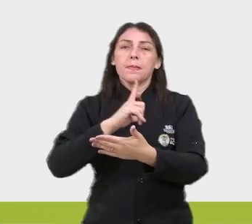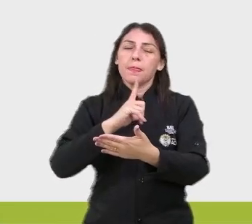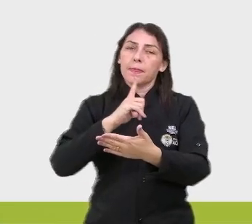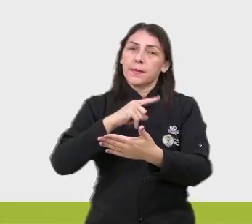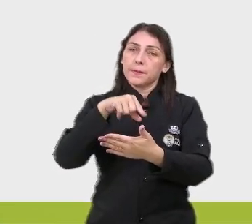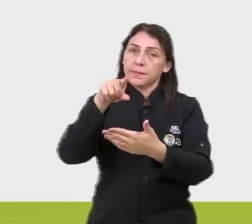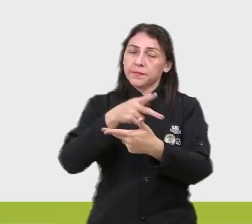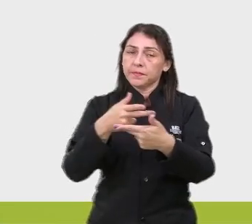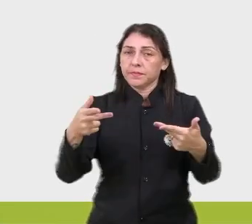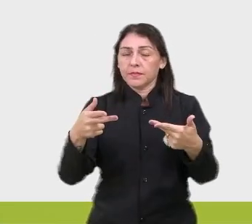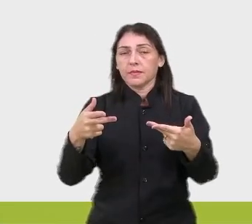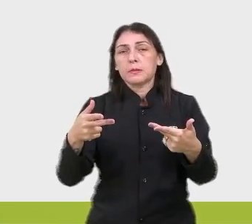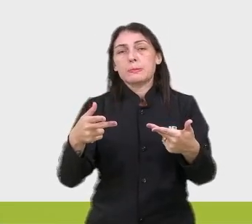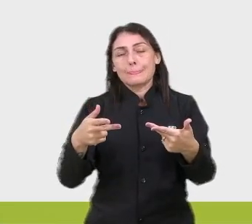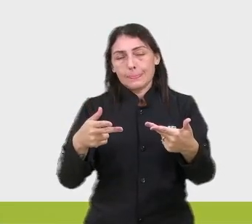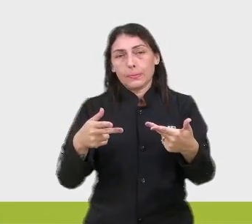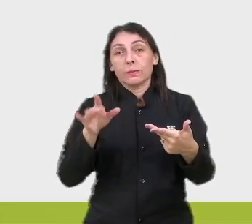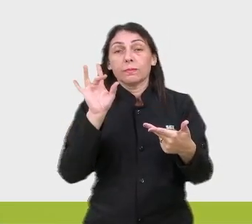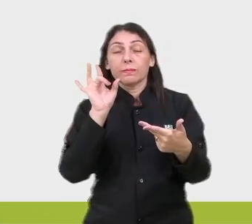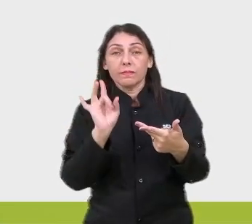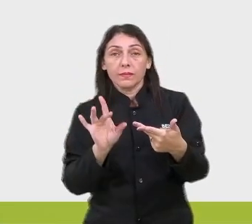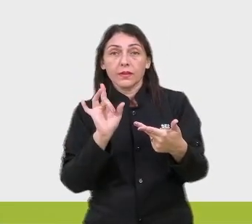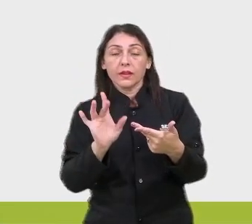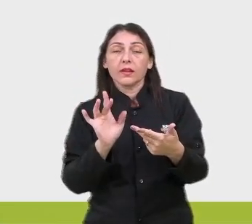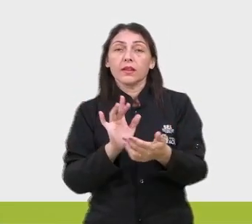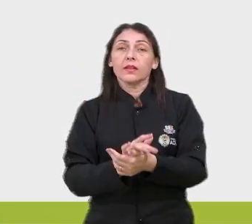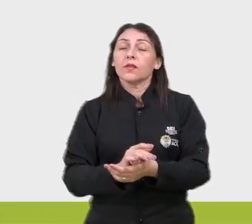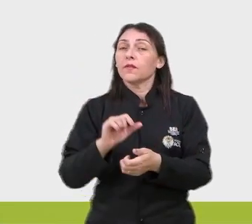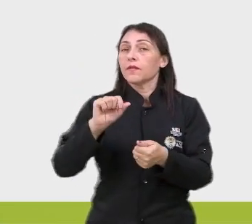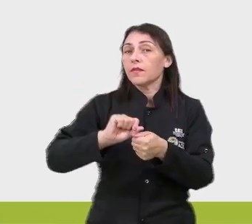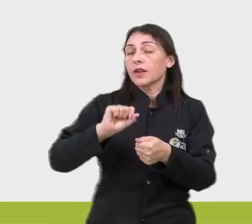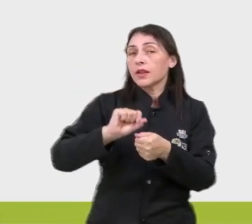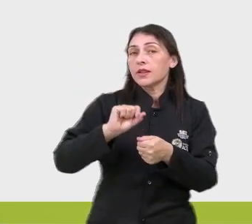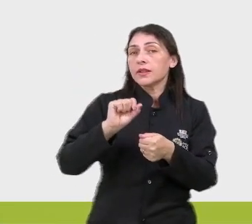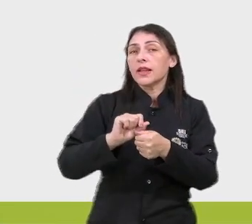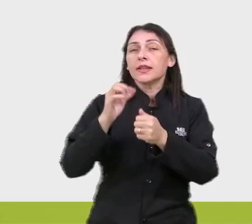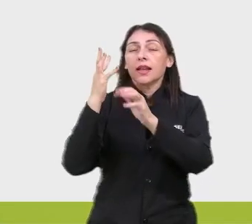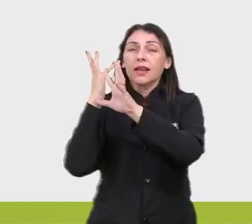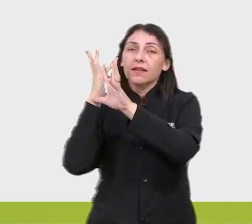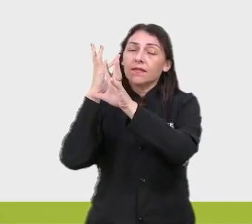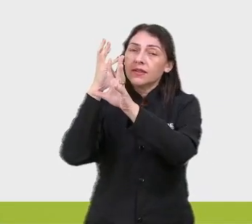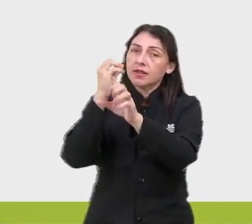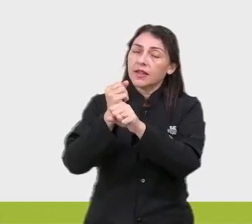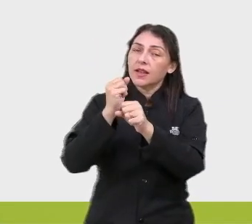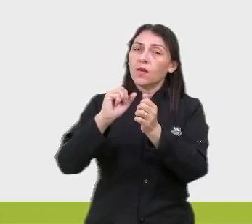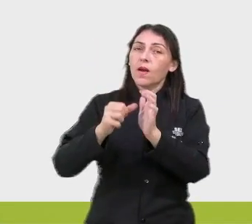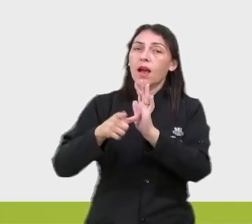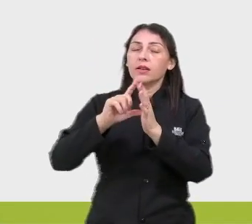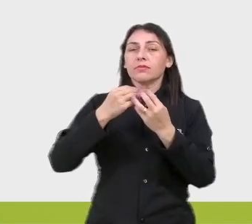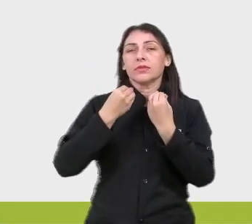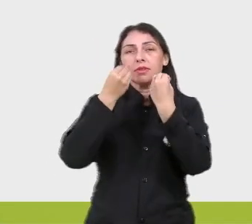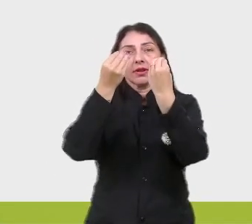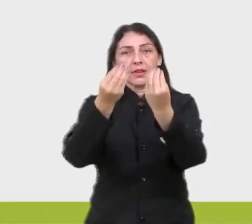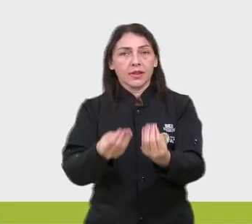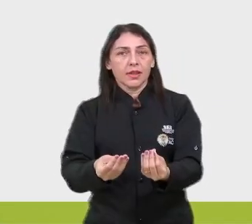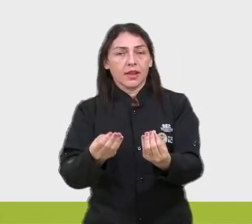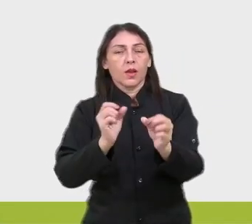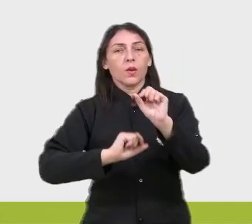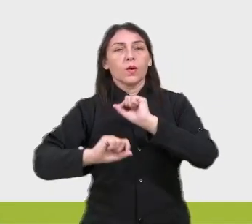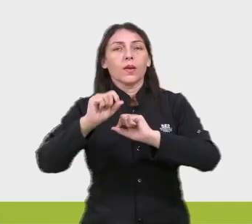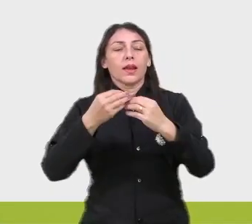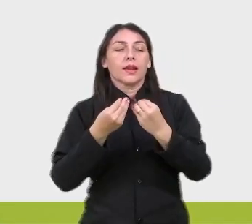acento ou não tem um acento ali. Só que por não fazer essa revisão antes de entregar, acaba